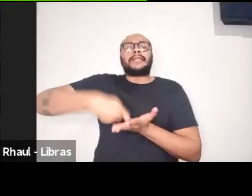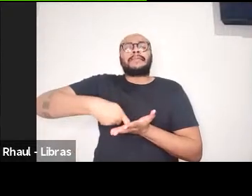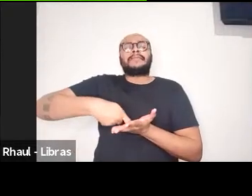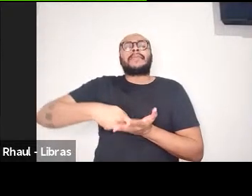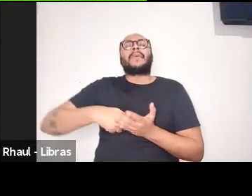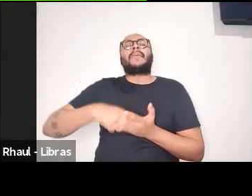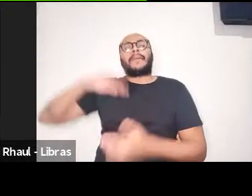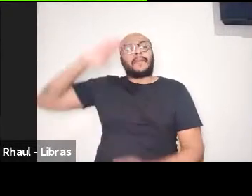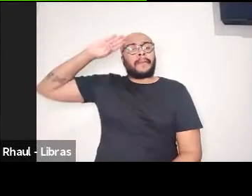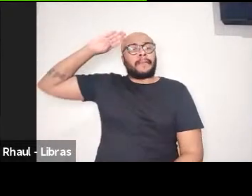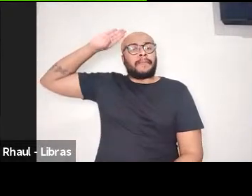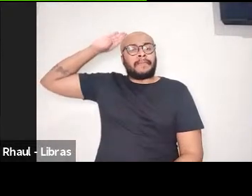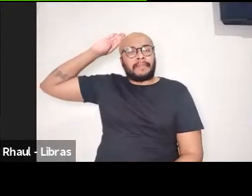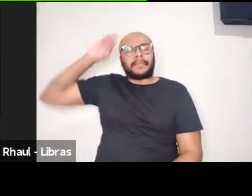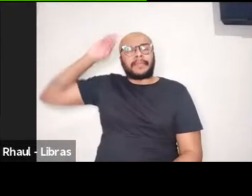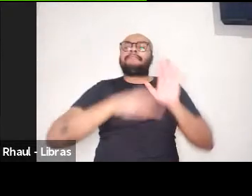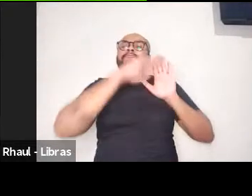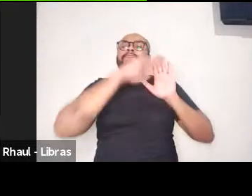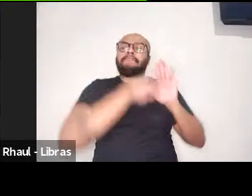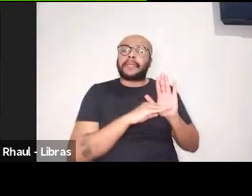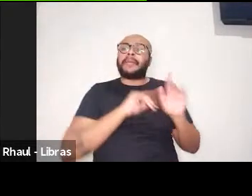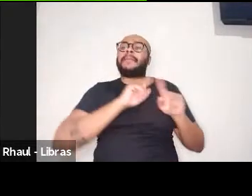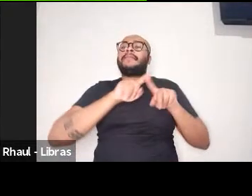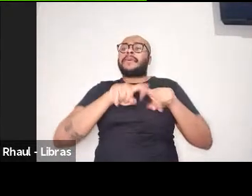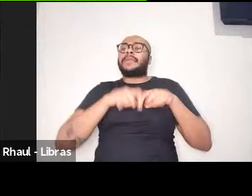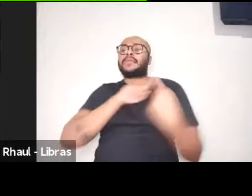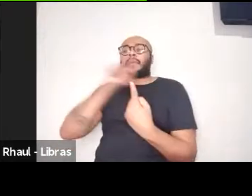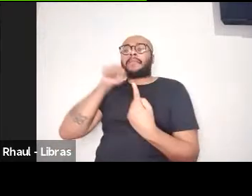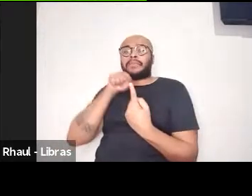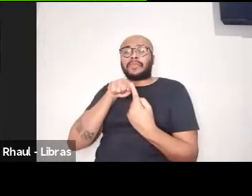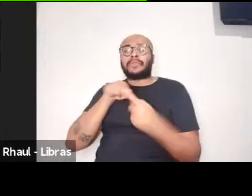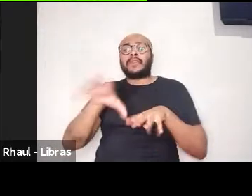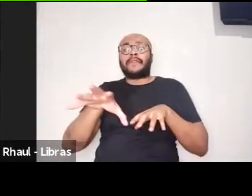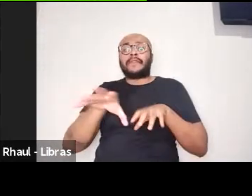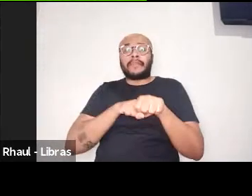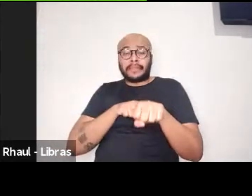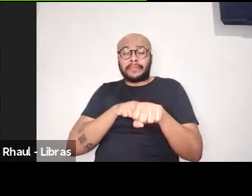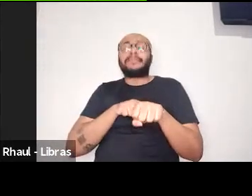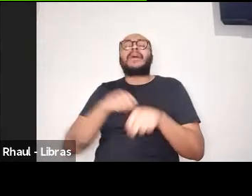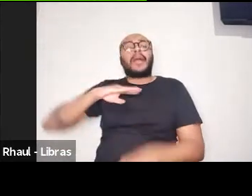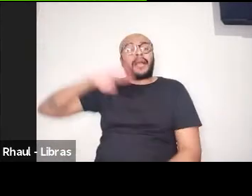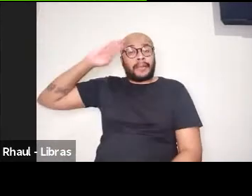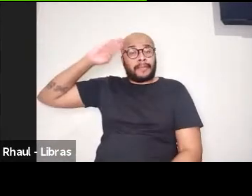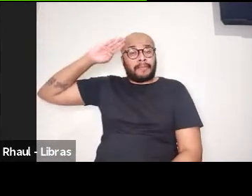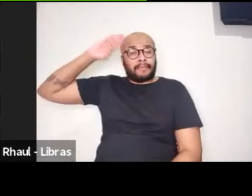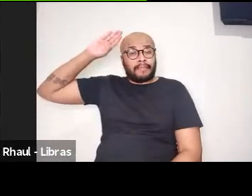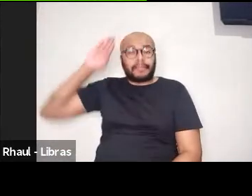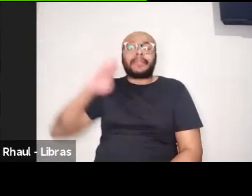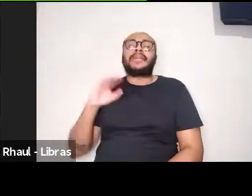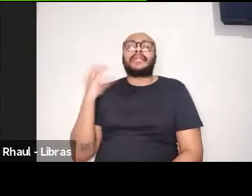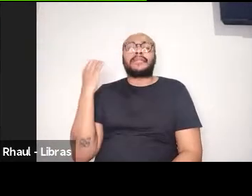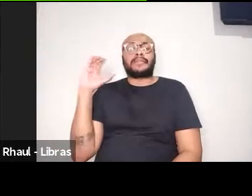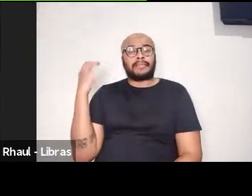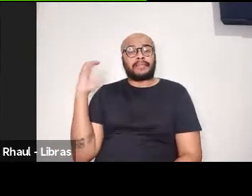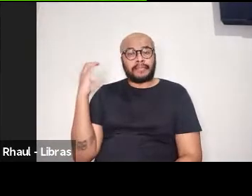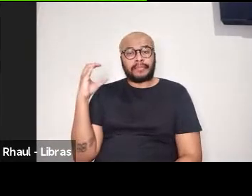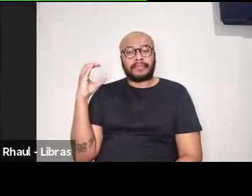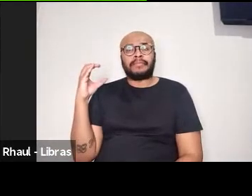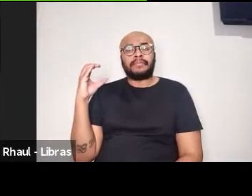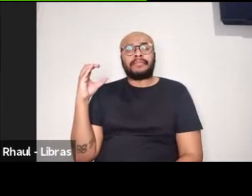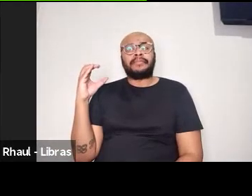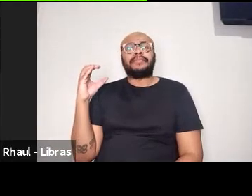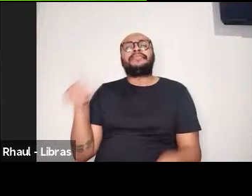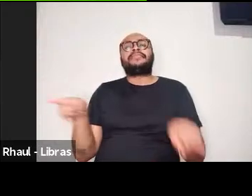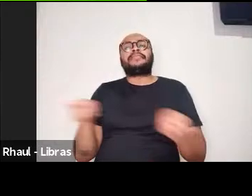E é com o propósito de formação acadêmico-científica, de